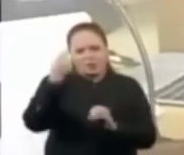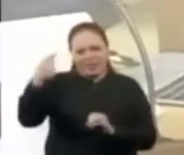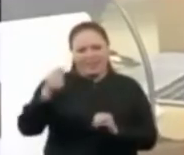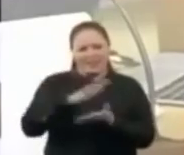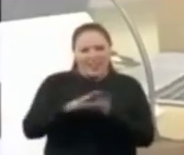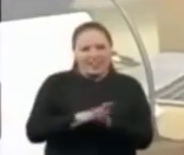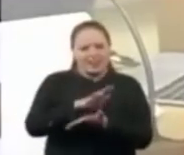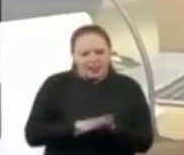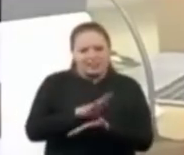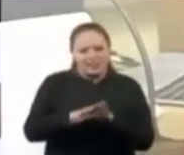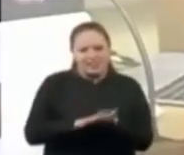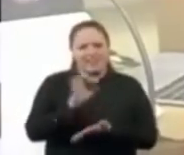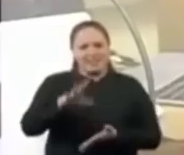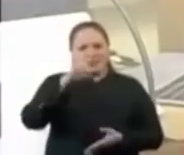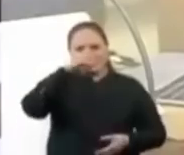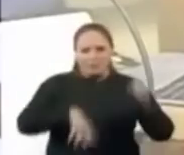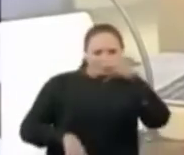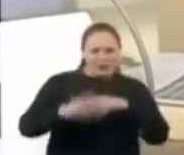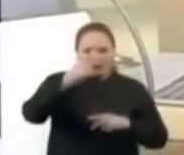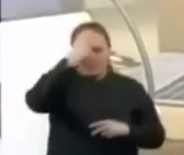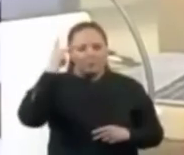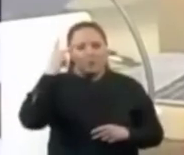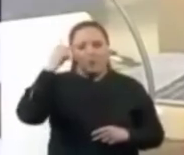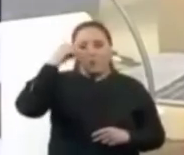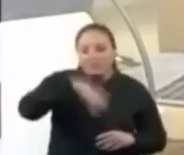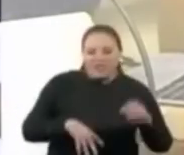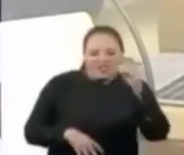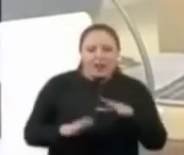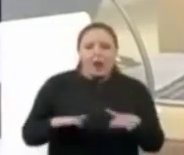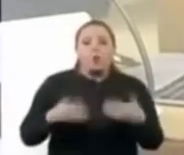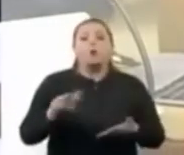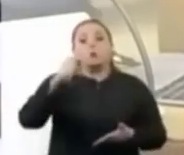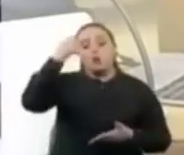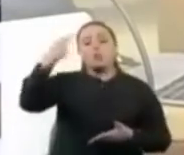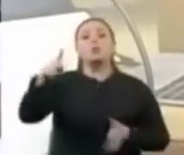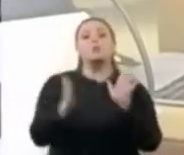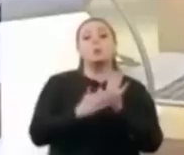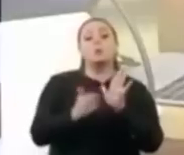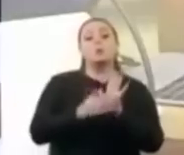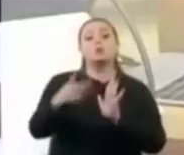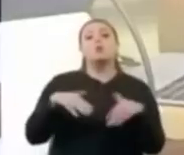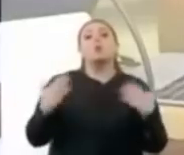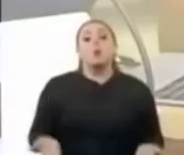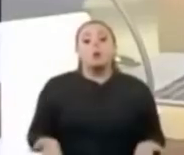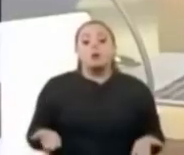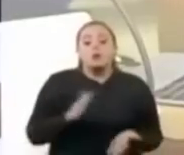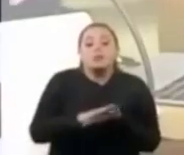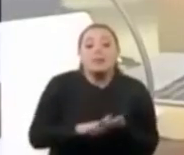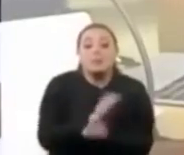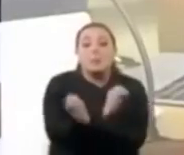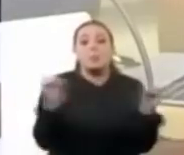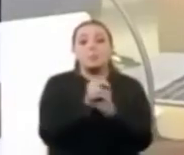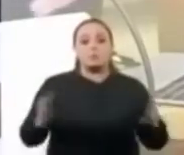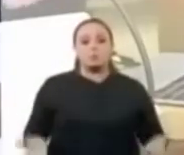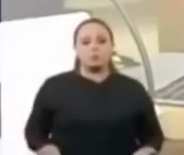Nenhuma, nenhuma. Só ofende as pessoas. Ofende as pessoas. Qual é a sua ideia? Qual é a sua proposta? Nenhuma, nenhuma.